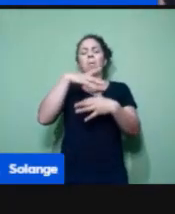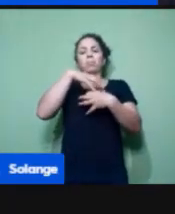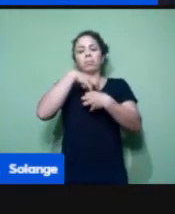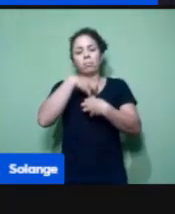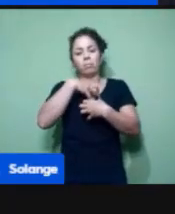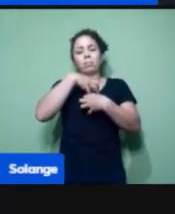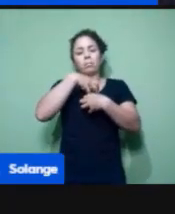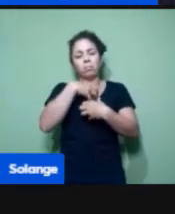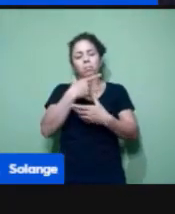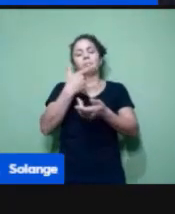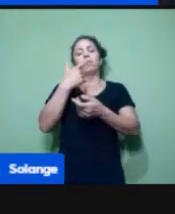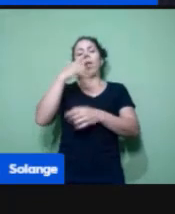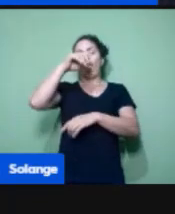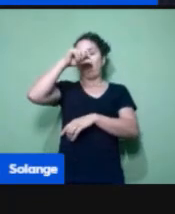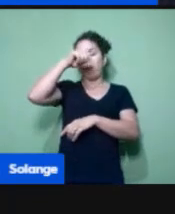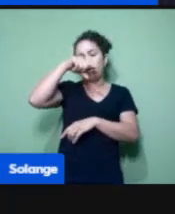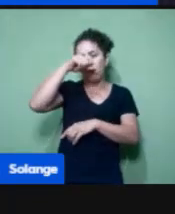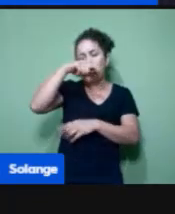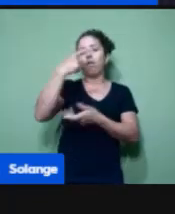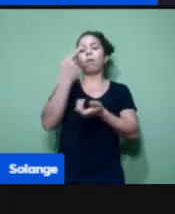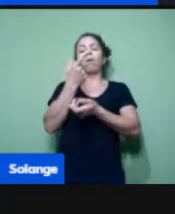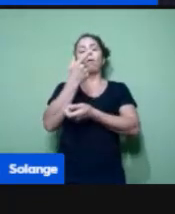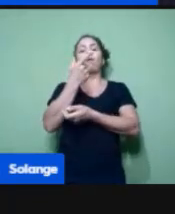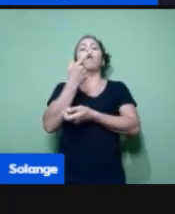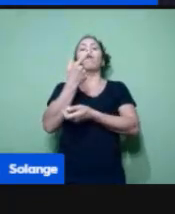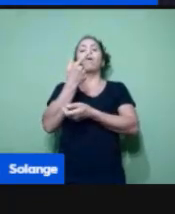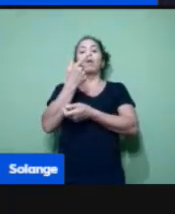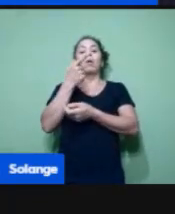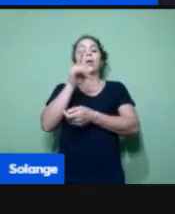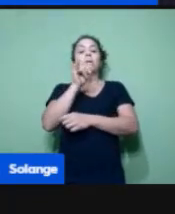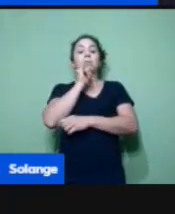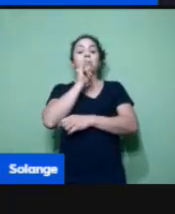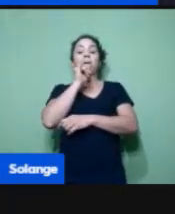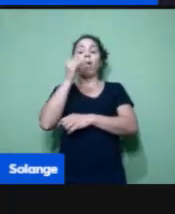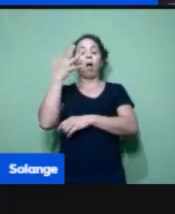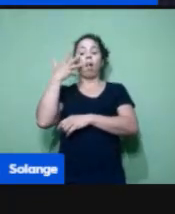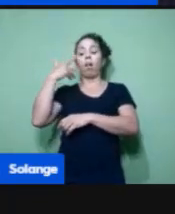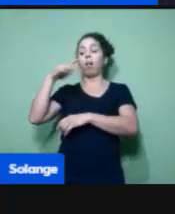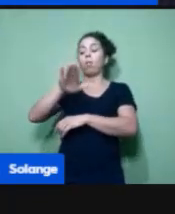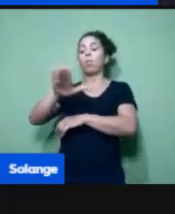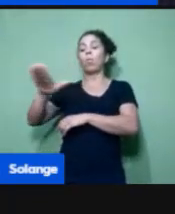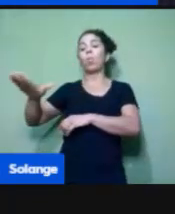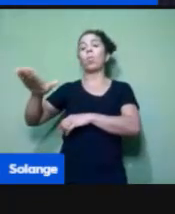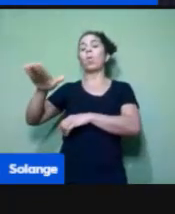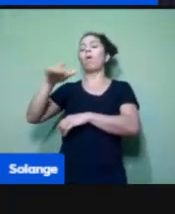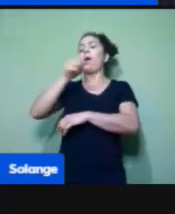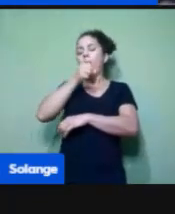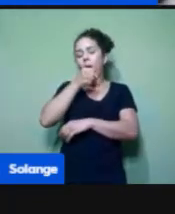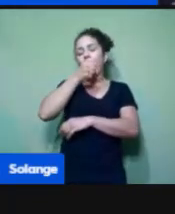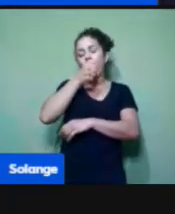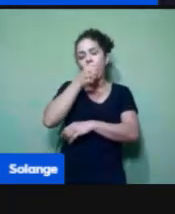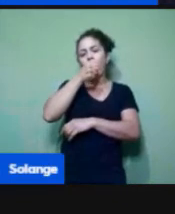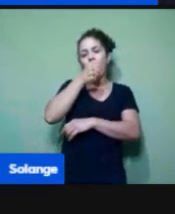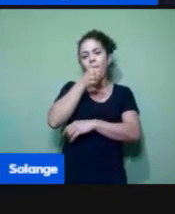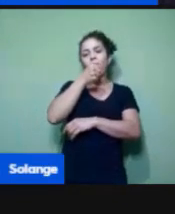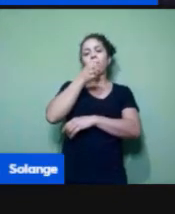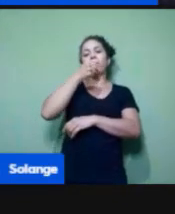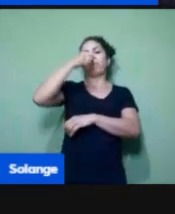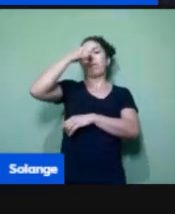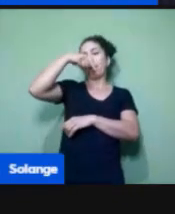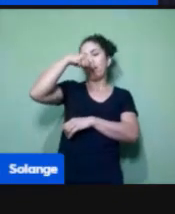entre outros, quando esse aluno estiver em crise, vamos supor que ele está lá tossindo, ou o nariz